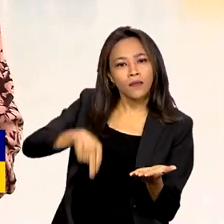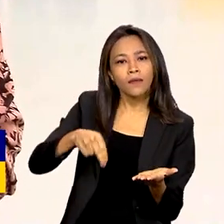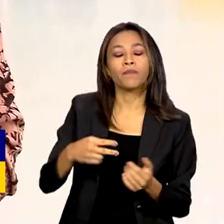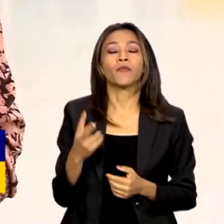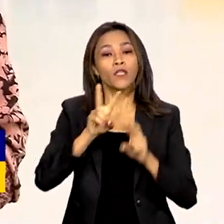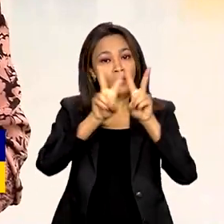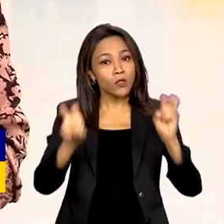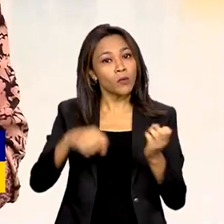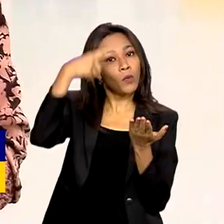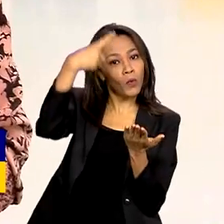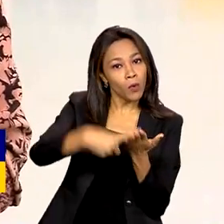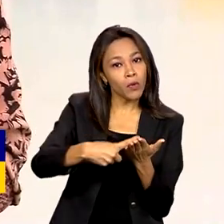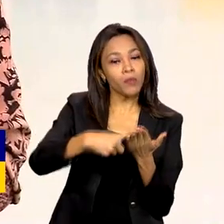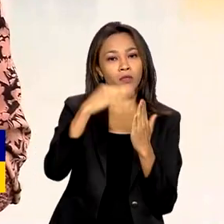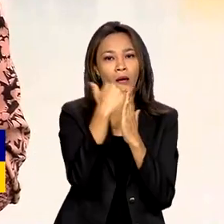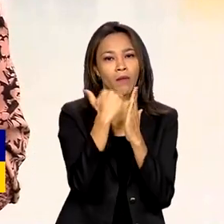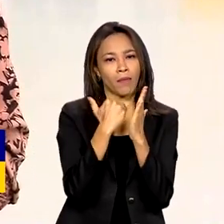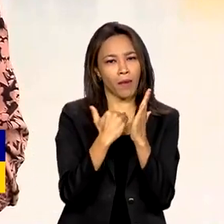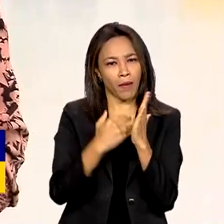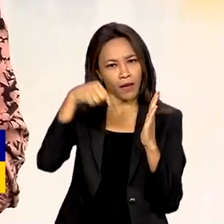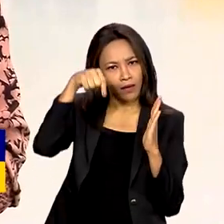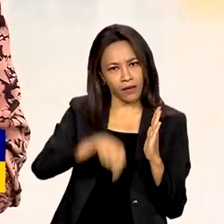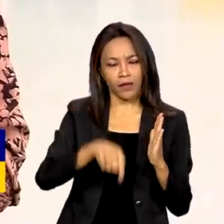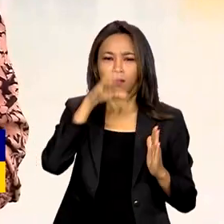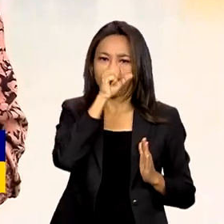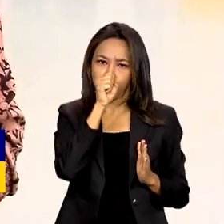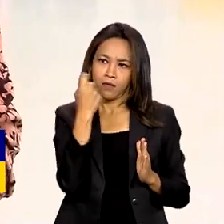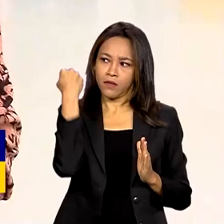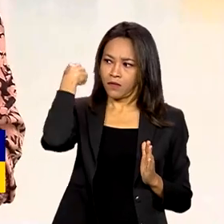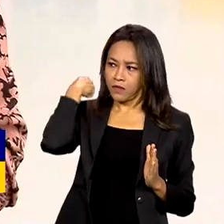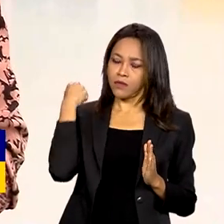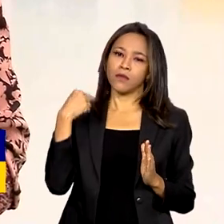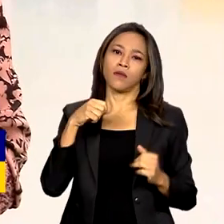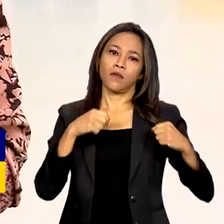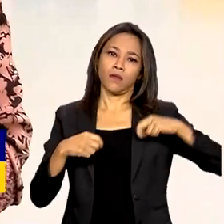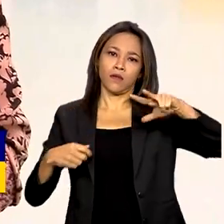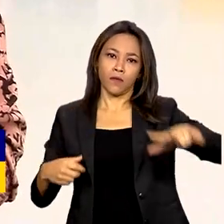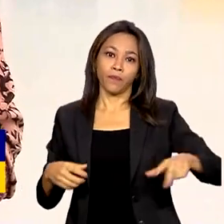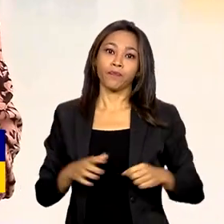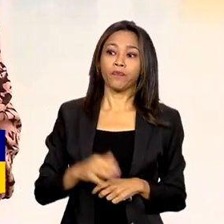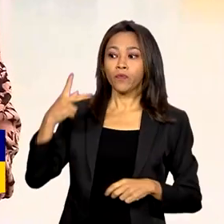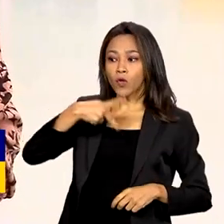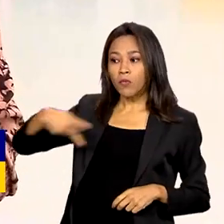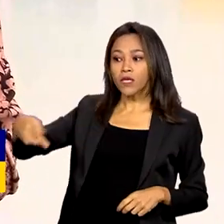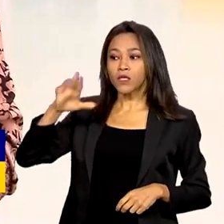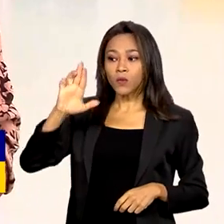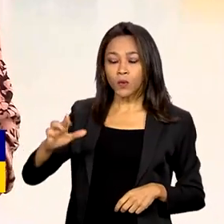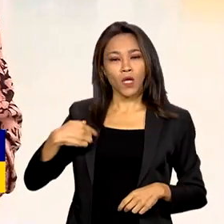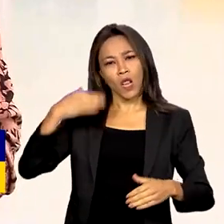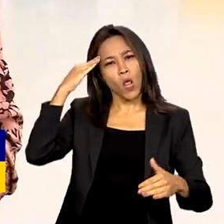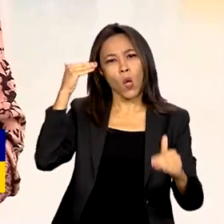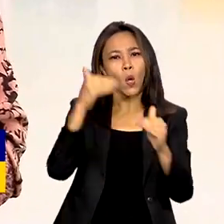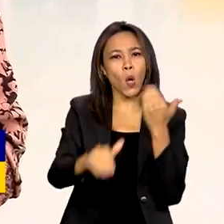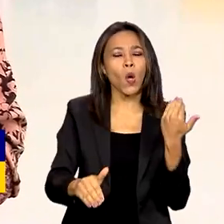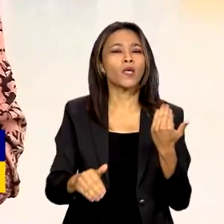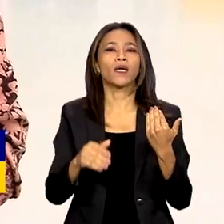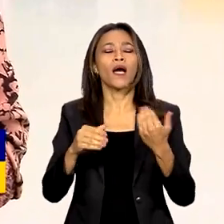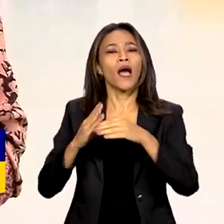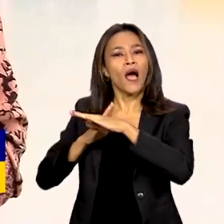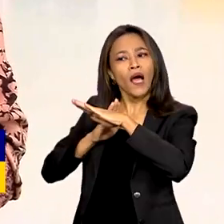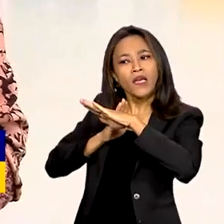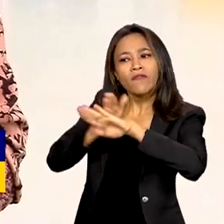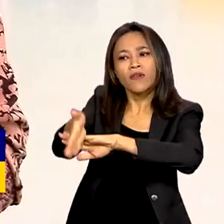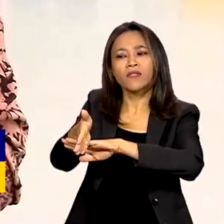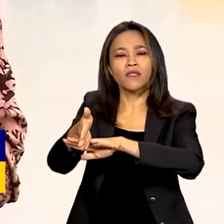agenda de sábado, aqui em Lisboa, o presidente Lula repudiou a invasão da Ucrânia pela Rússia e